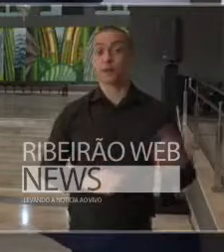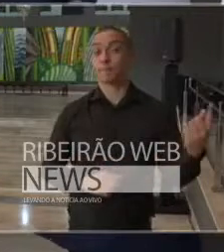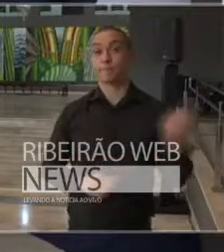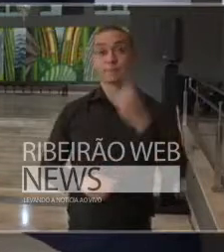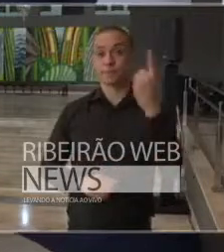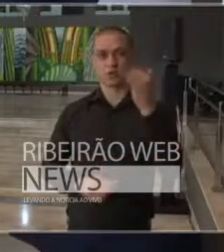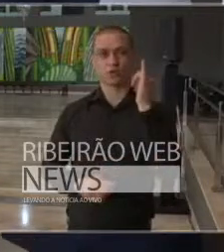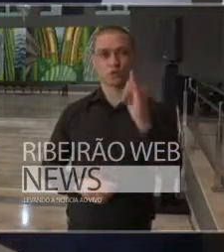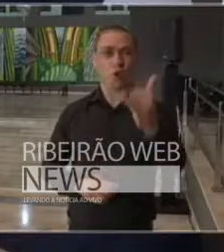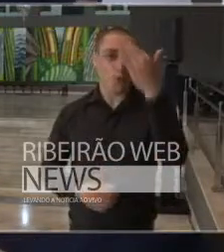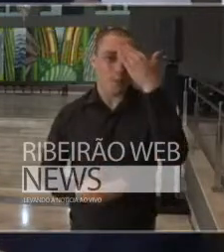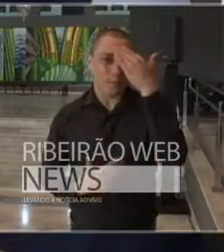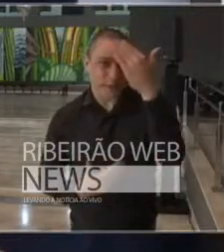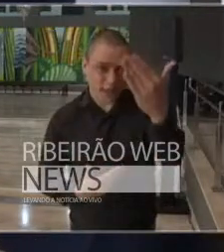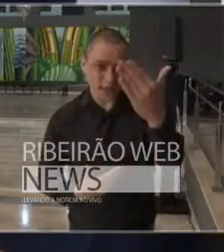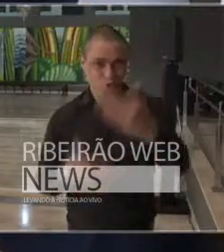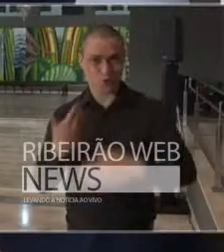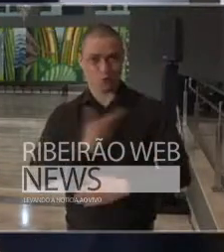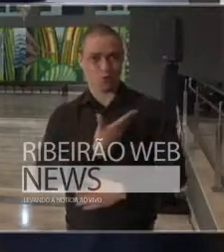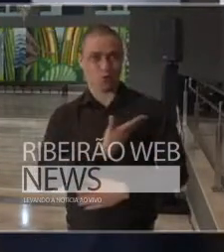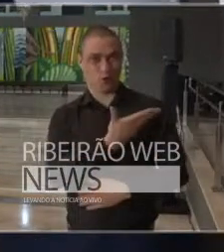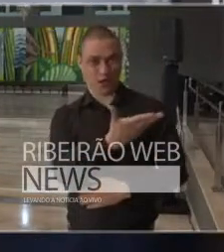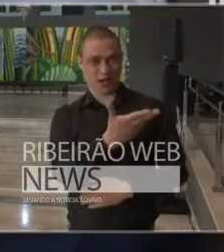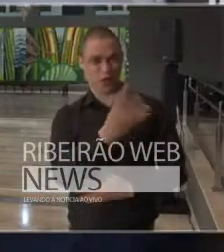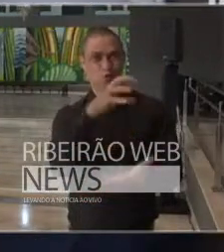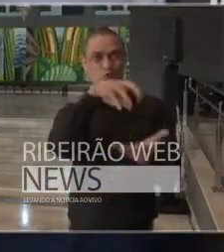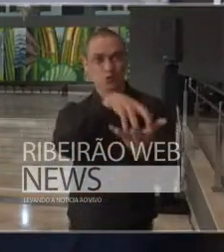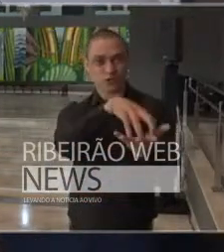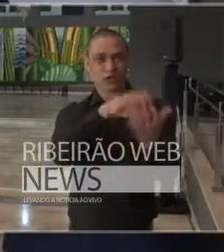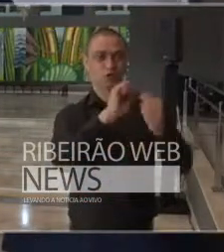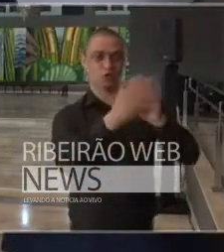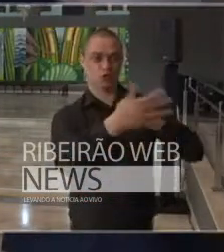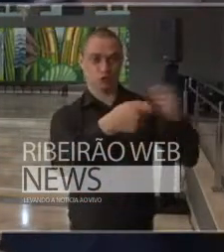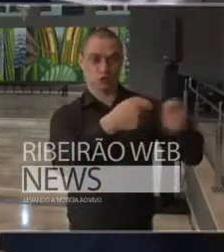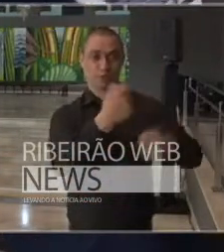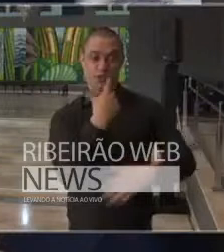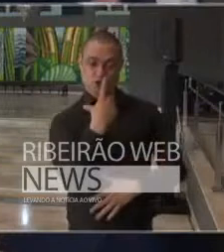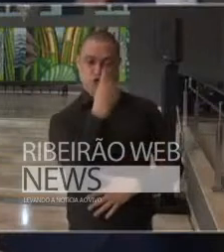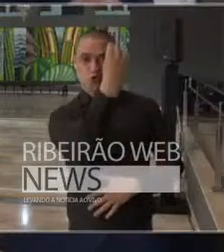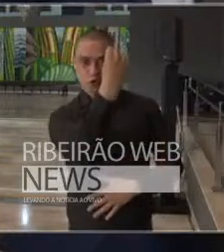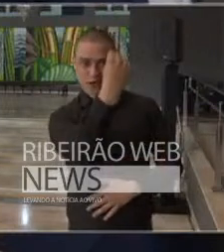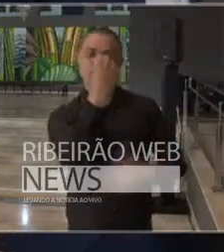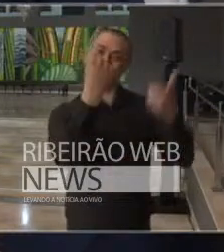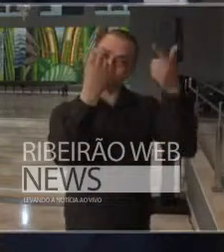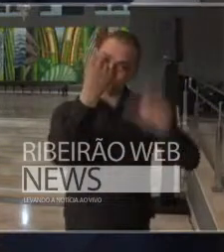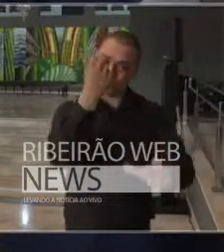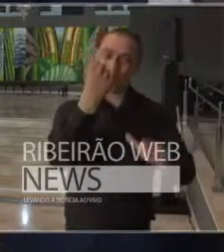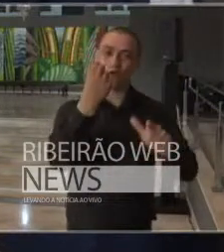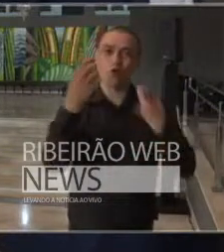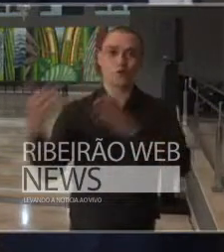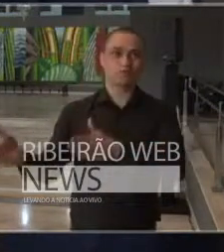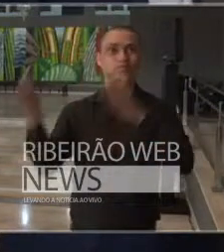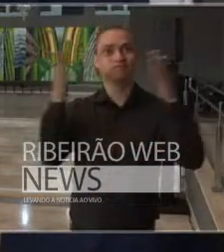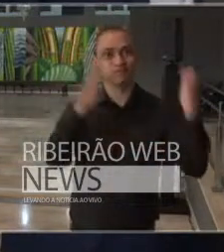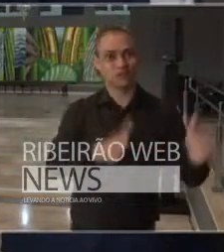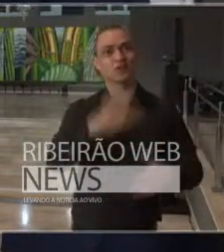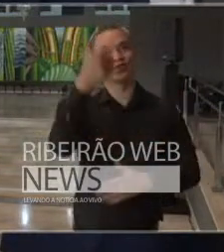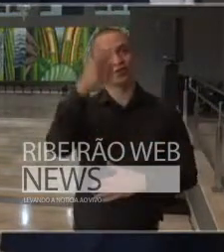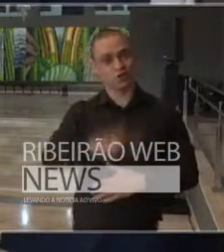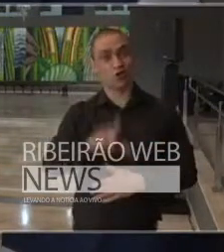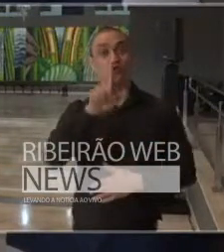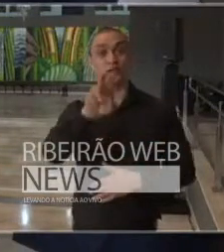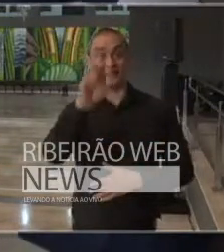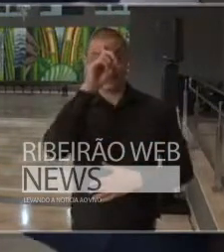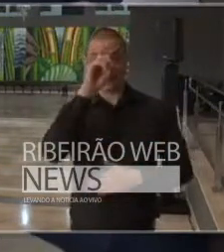agradecendo meus colegas do centro de contingência pela sugestão para que eu continue mais um